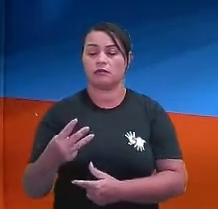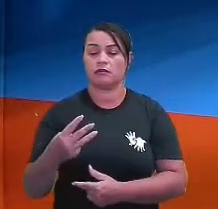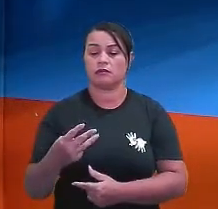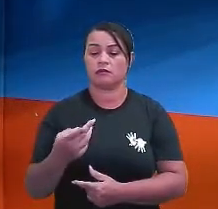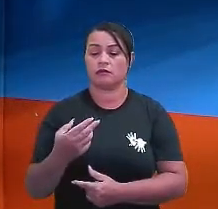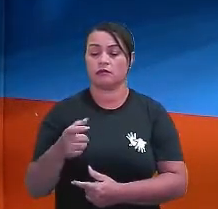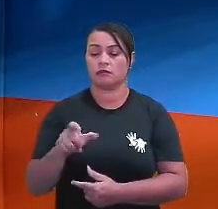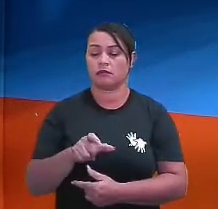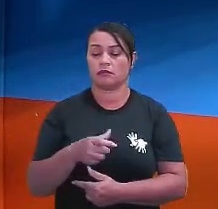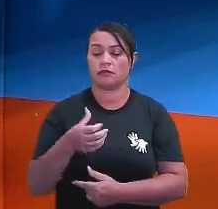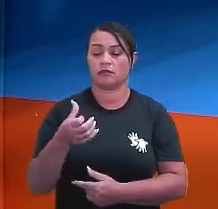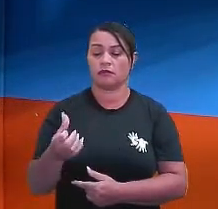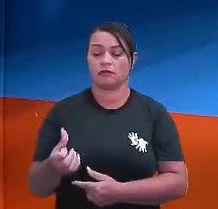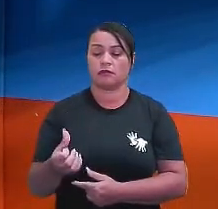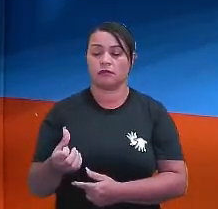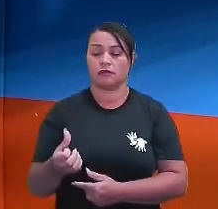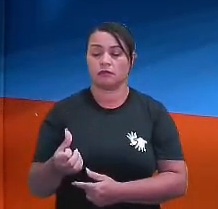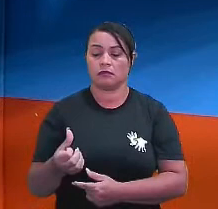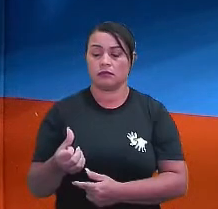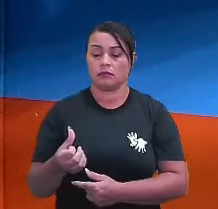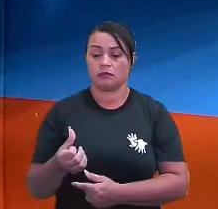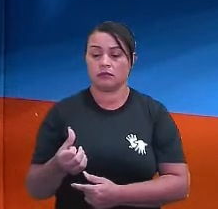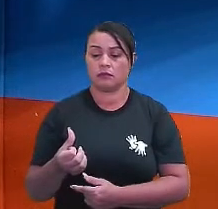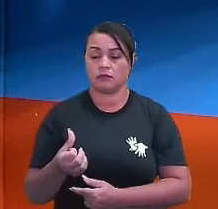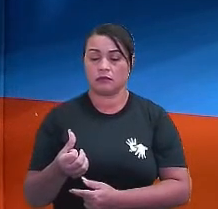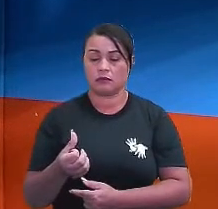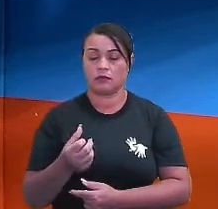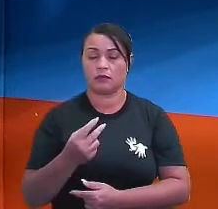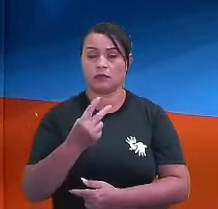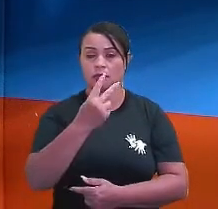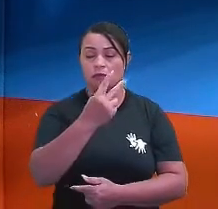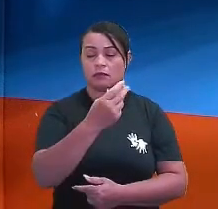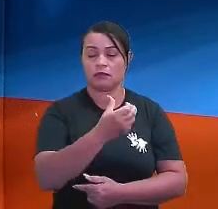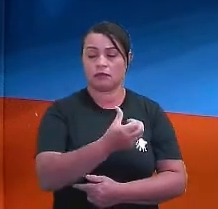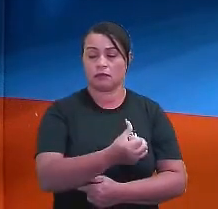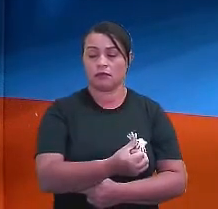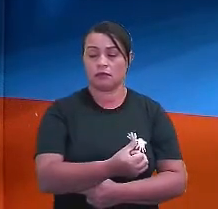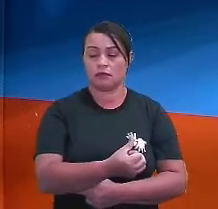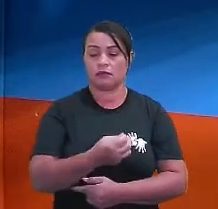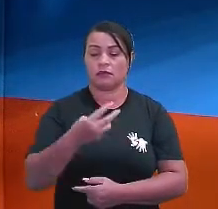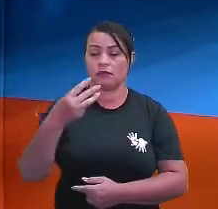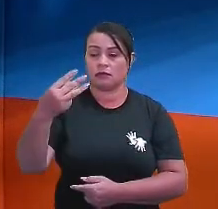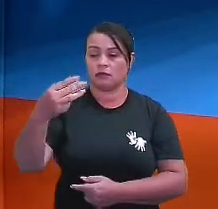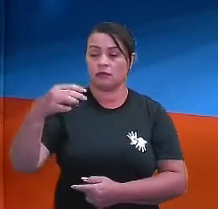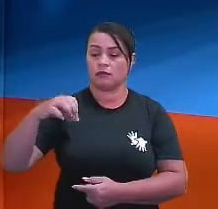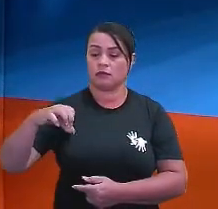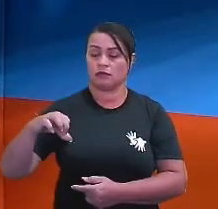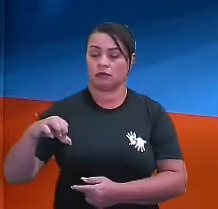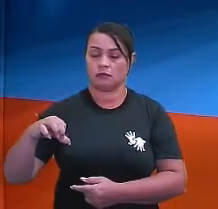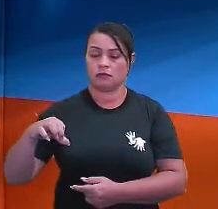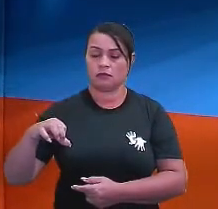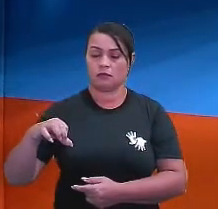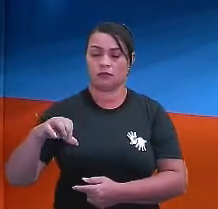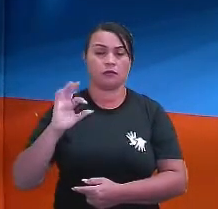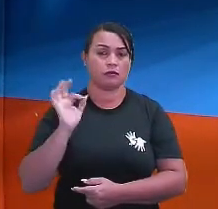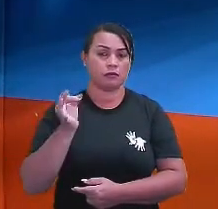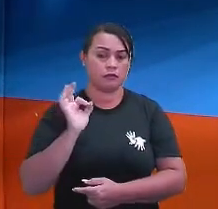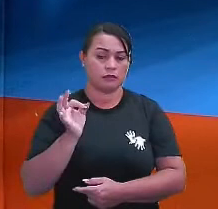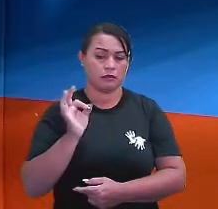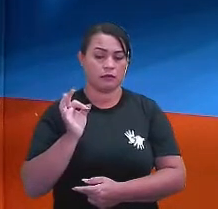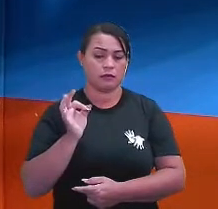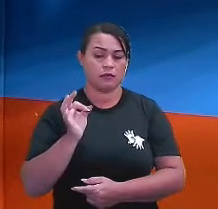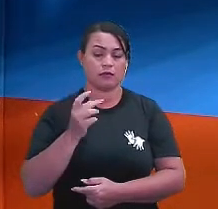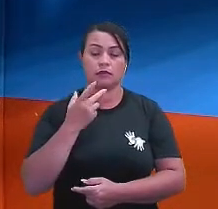igual a 6. Então, eu tenho aqui que 2 está para 6, assim como 3 está para 9, tá?